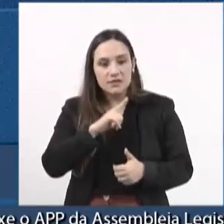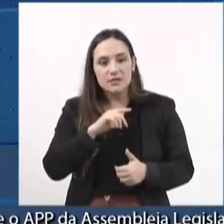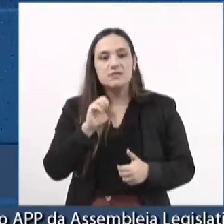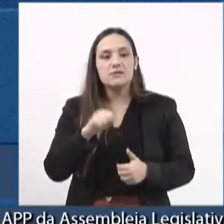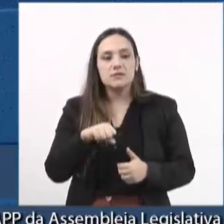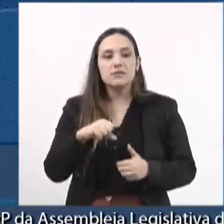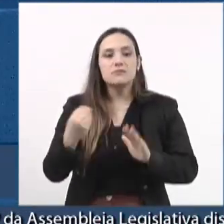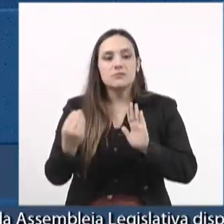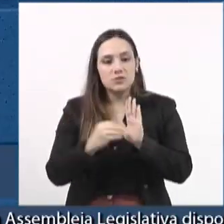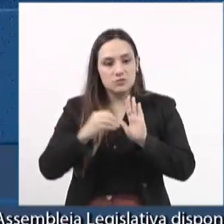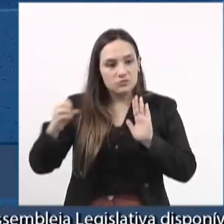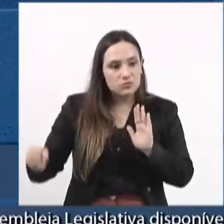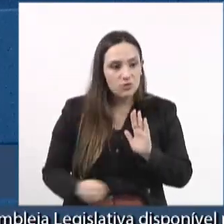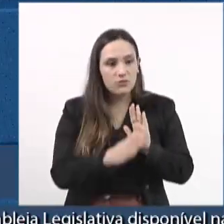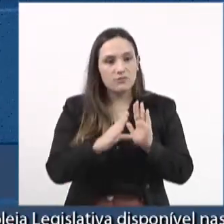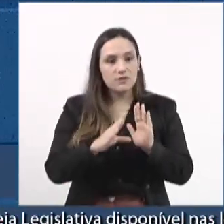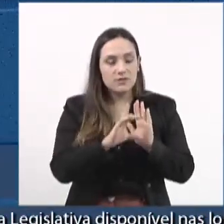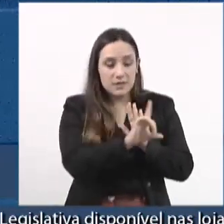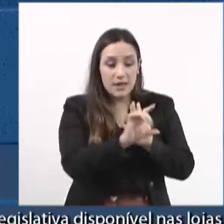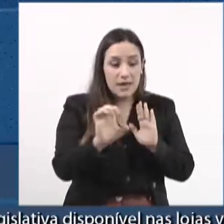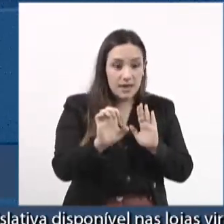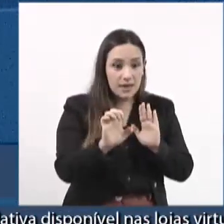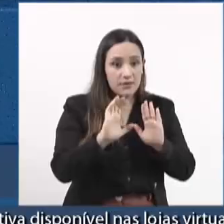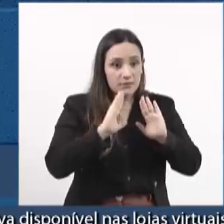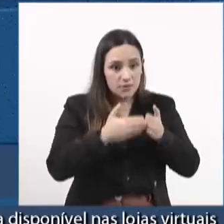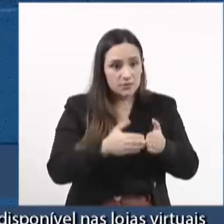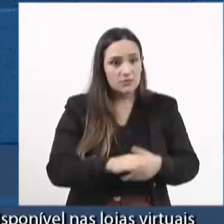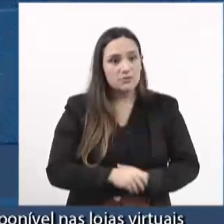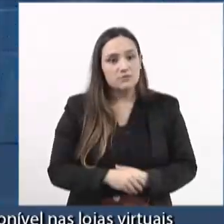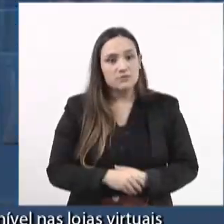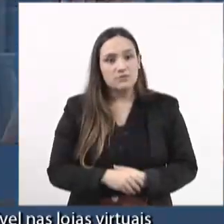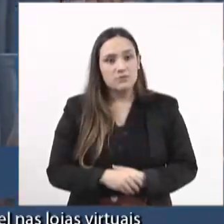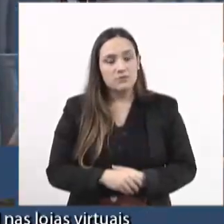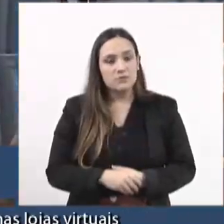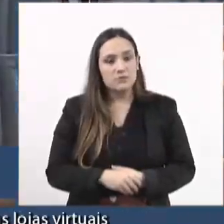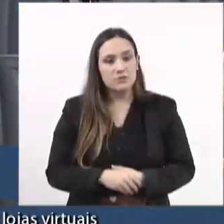inclusão, novamente, da dedicação exclusiva ao...